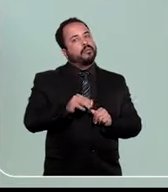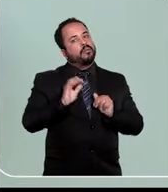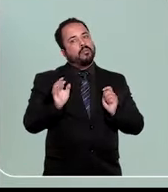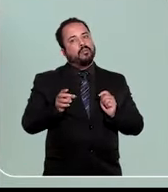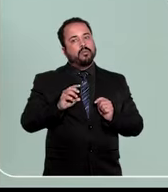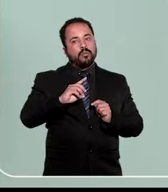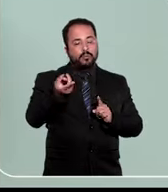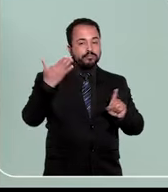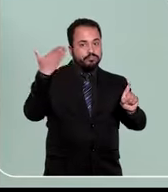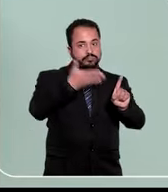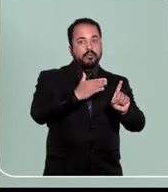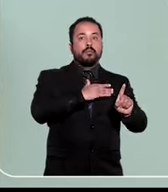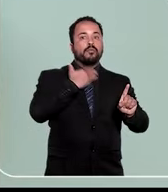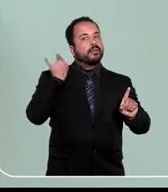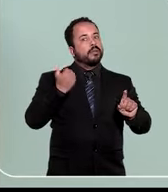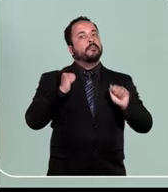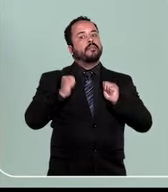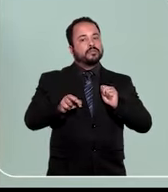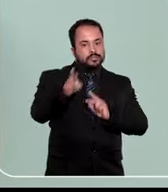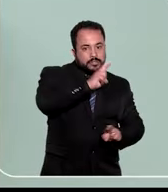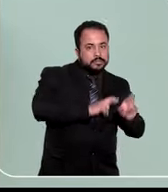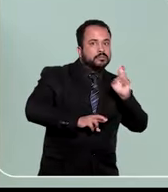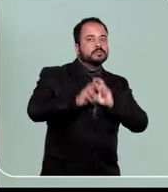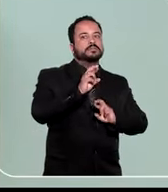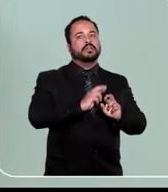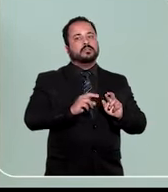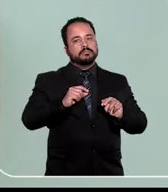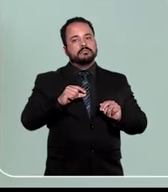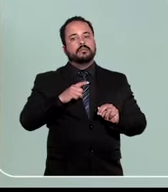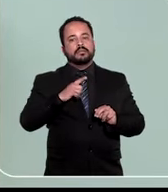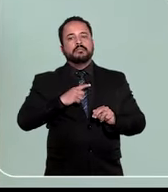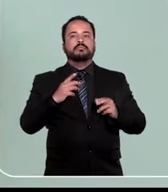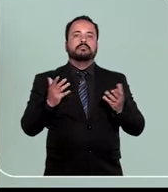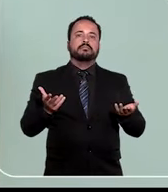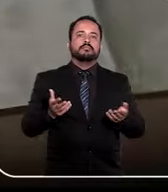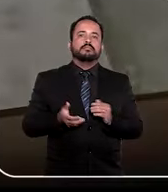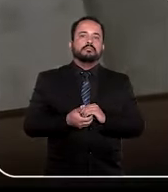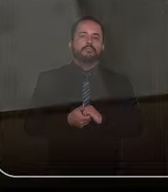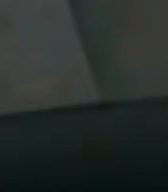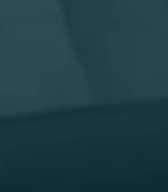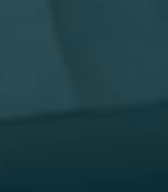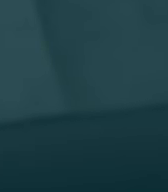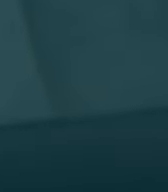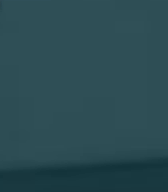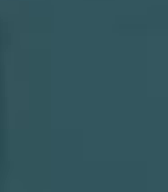Pode ser a qualquer tempo, inclusive após a morte daquela pessoa que foi sentenciada.